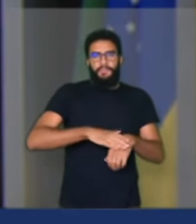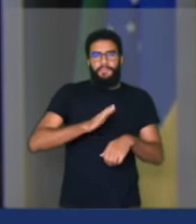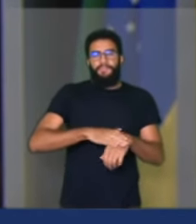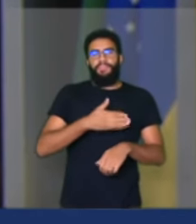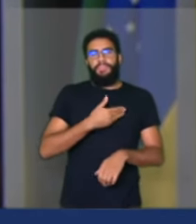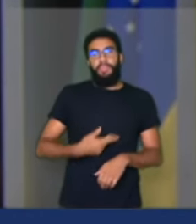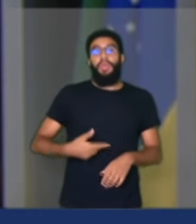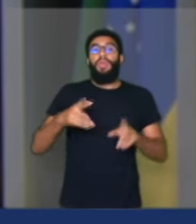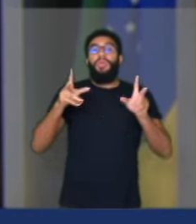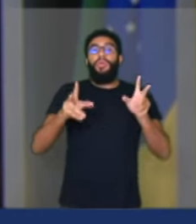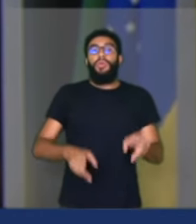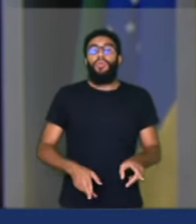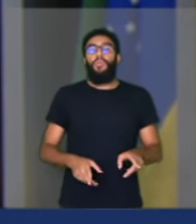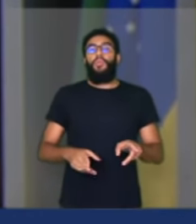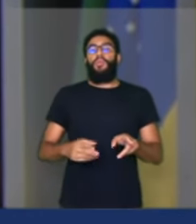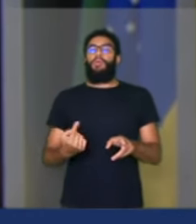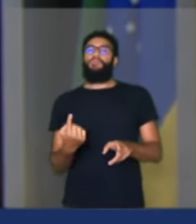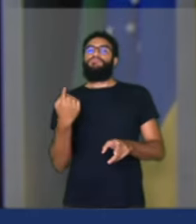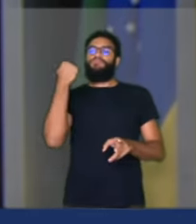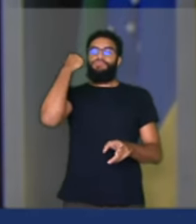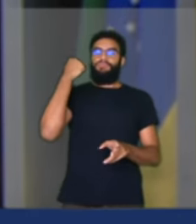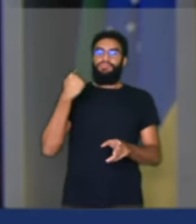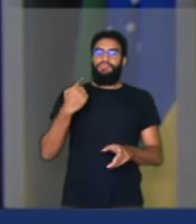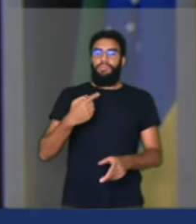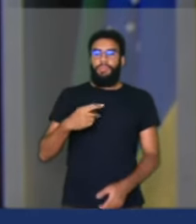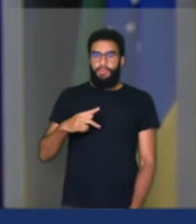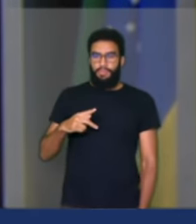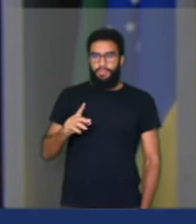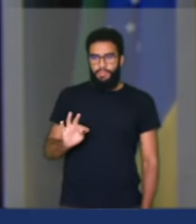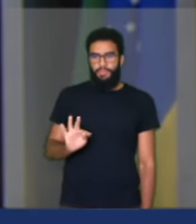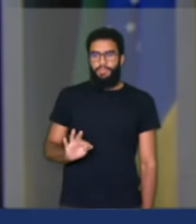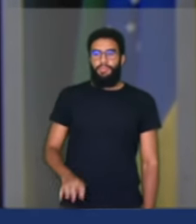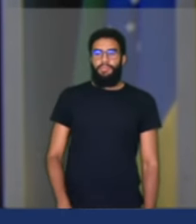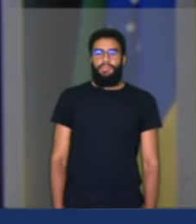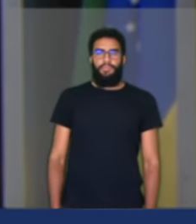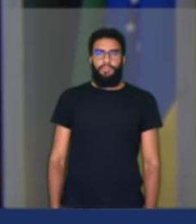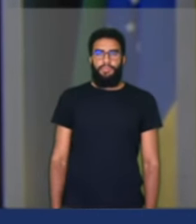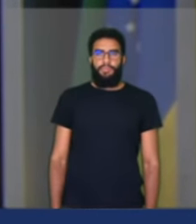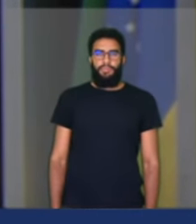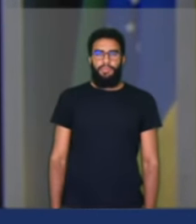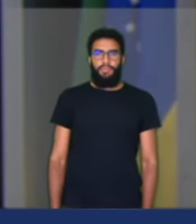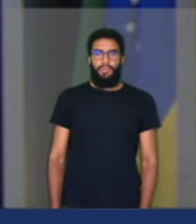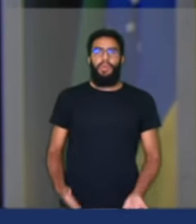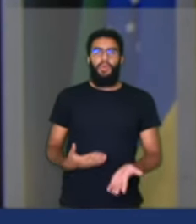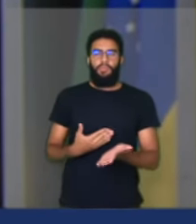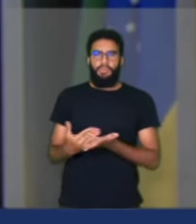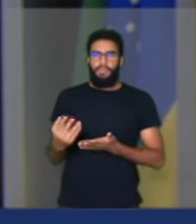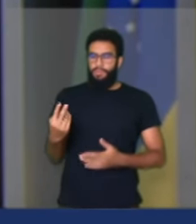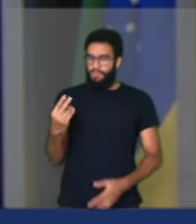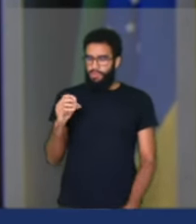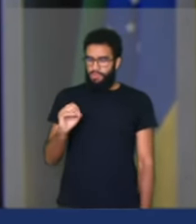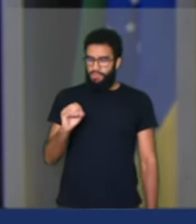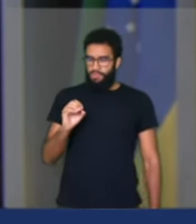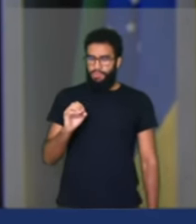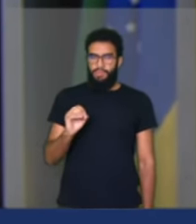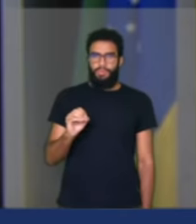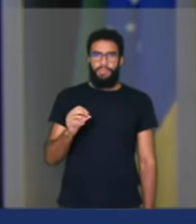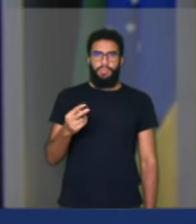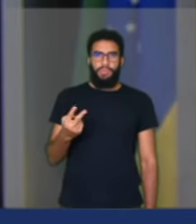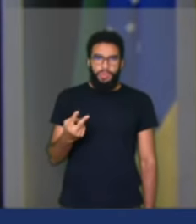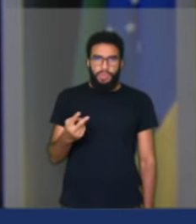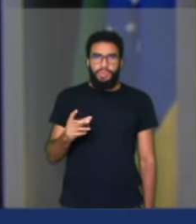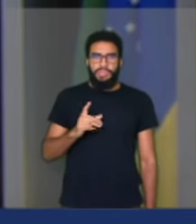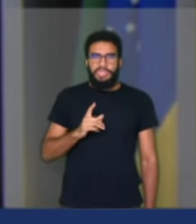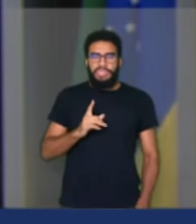fazia na época do PT. Como se fazia desde 2002, quando se instalou uma verdadeira